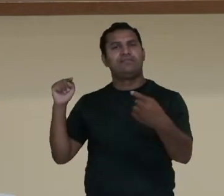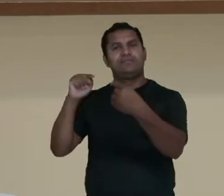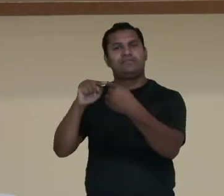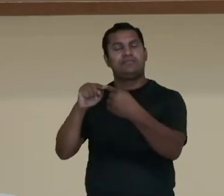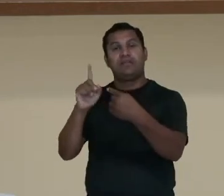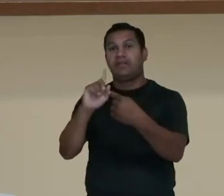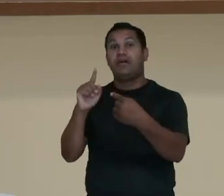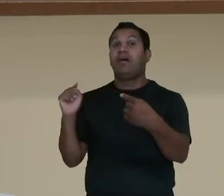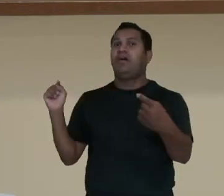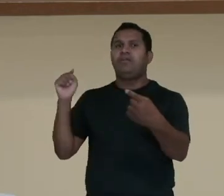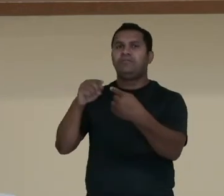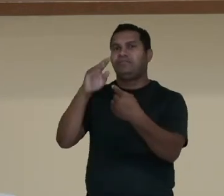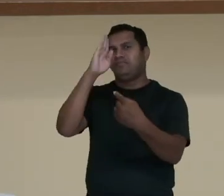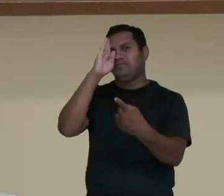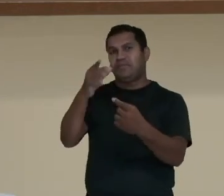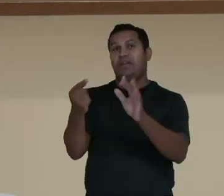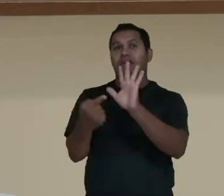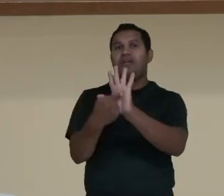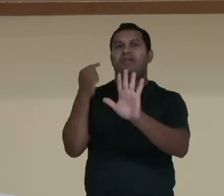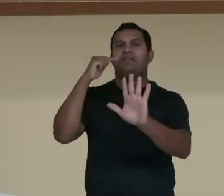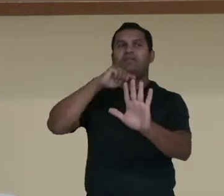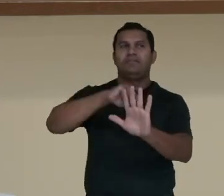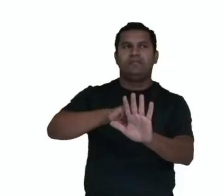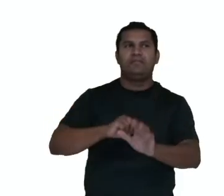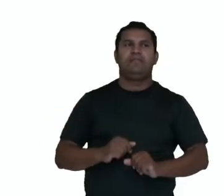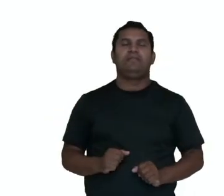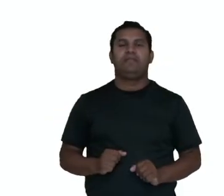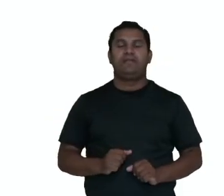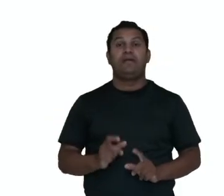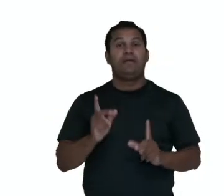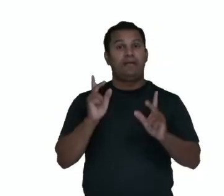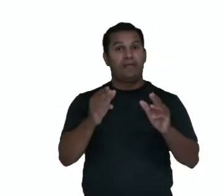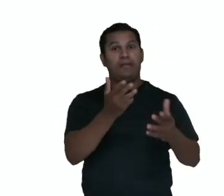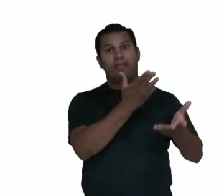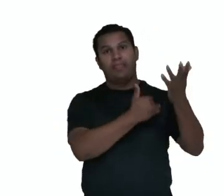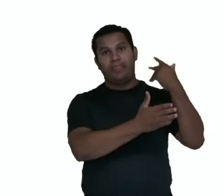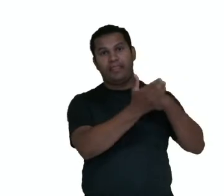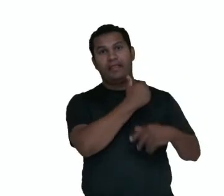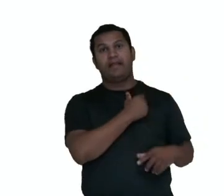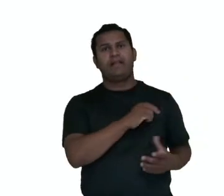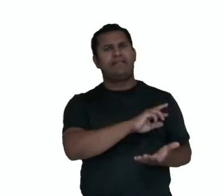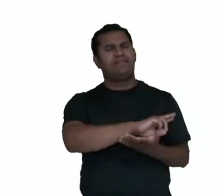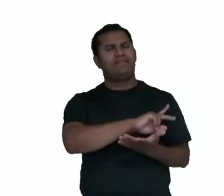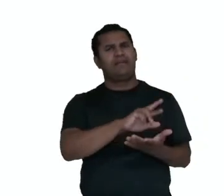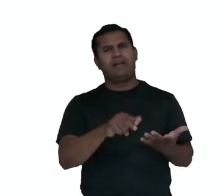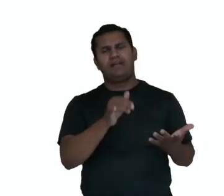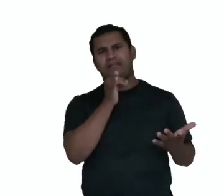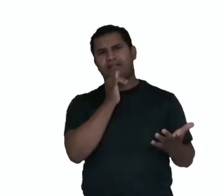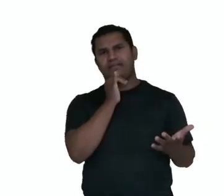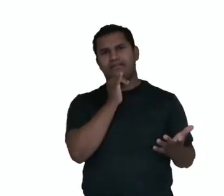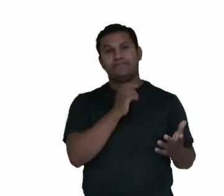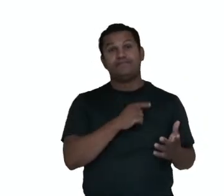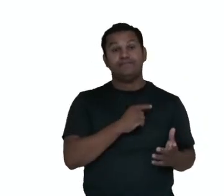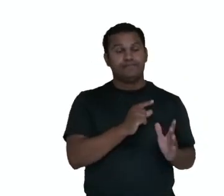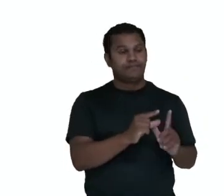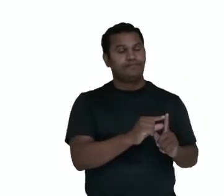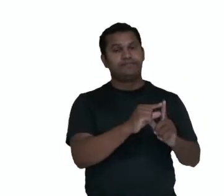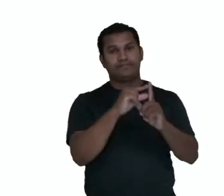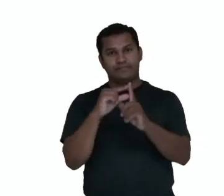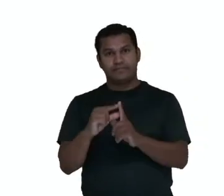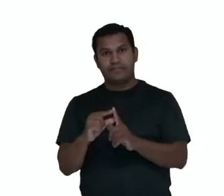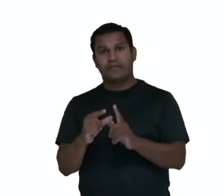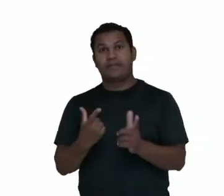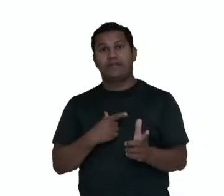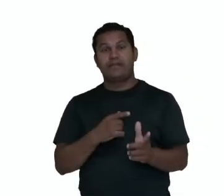Você se recorda o que são figuras de linguagem? São recursos linguísticos a que recorremos para tornar a linguagem mais expressiva.